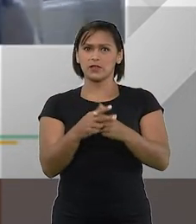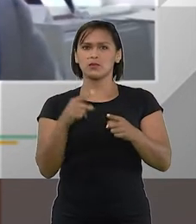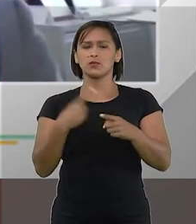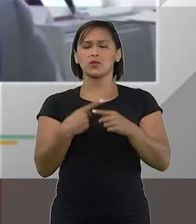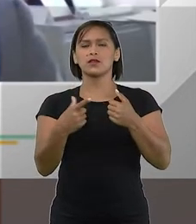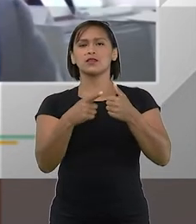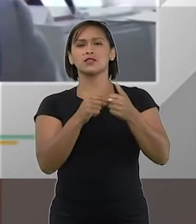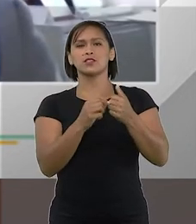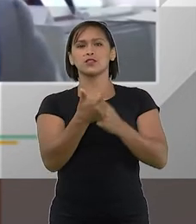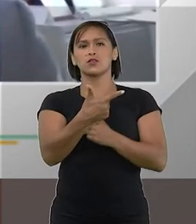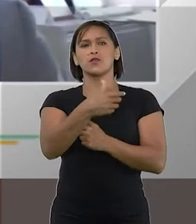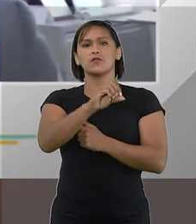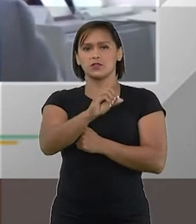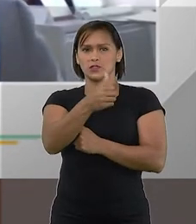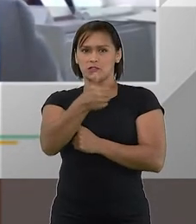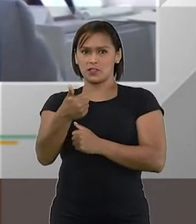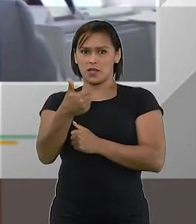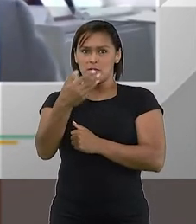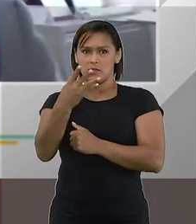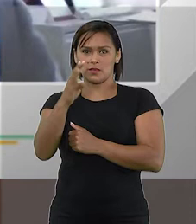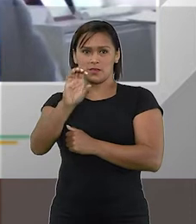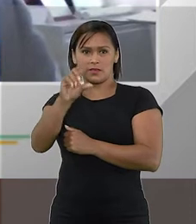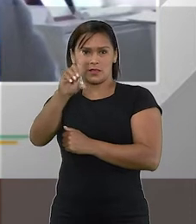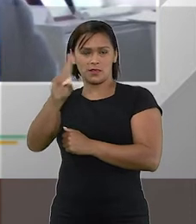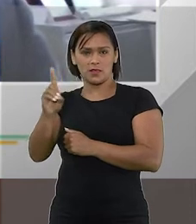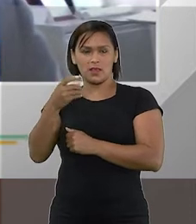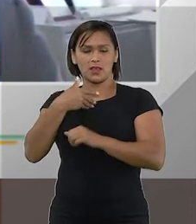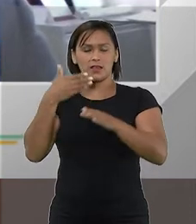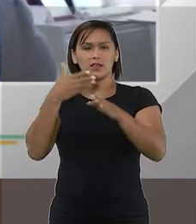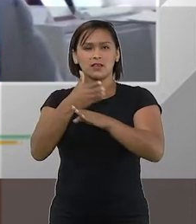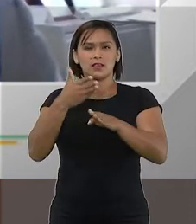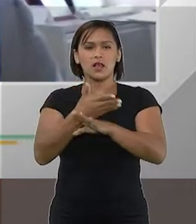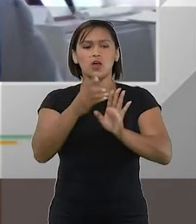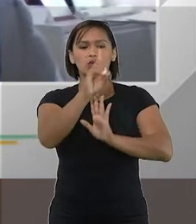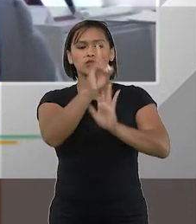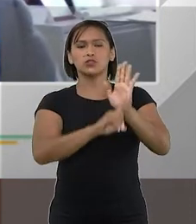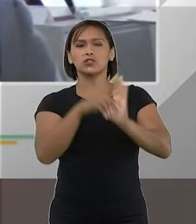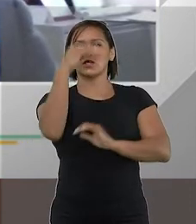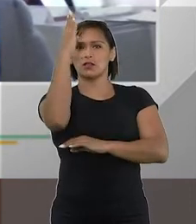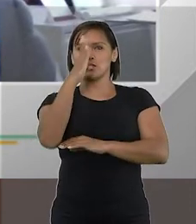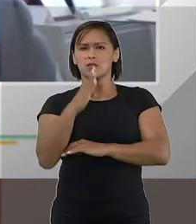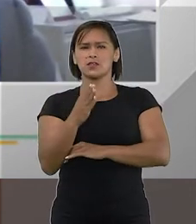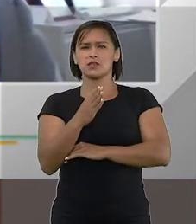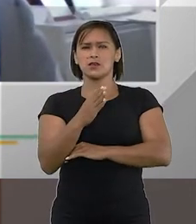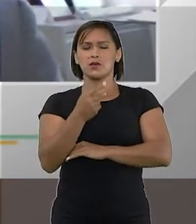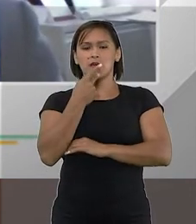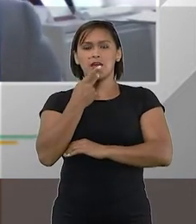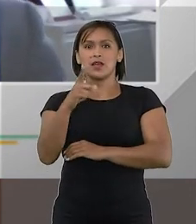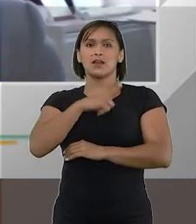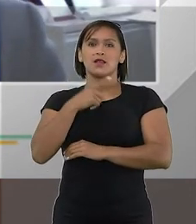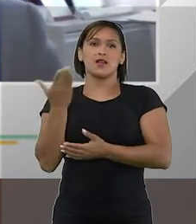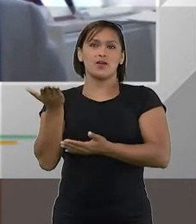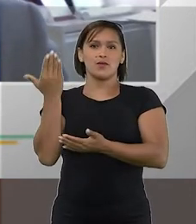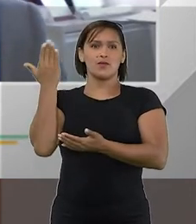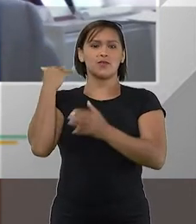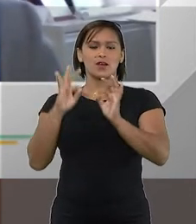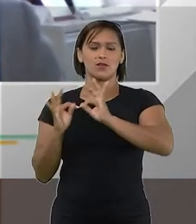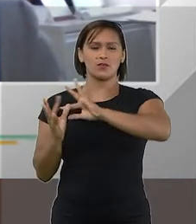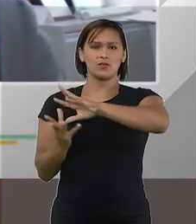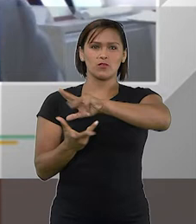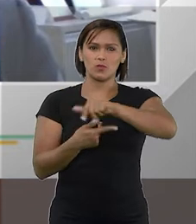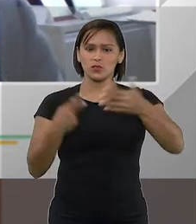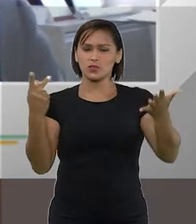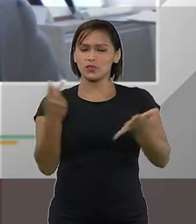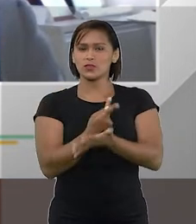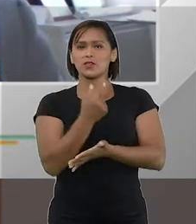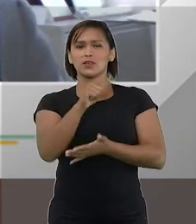Esses artigos 20A, B, C e D introduzem no direito brasileiro algo que já é uma tendência mundial,